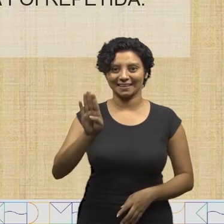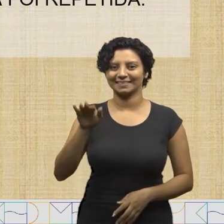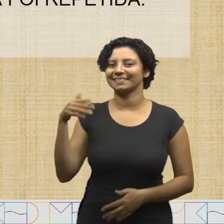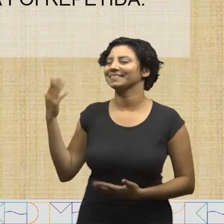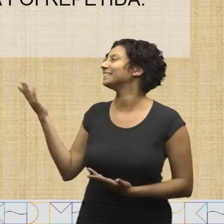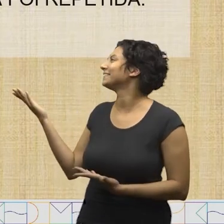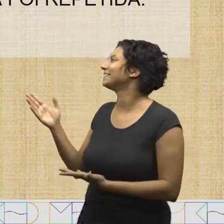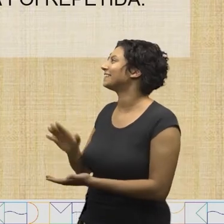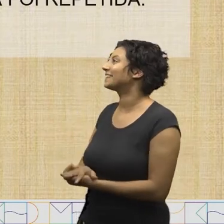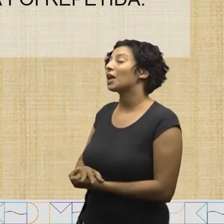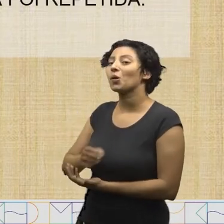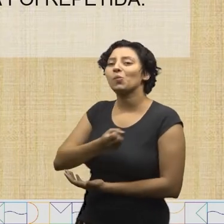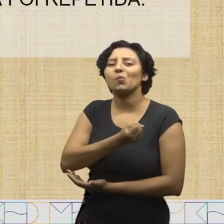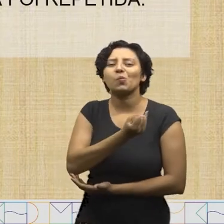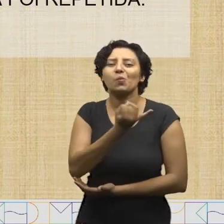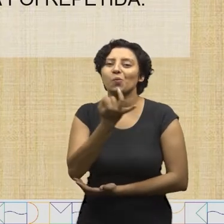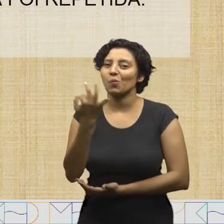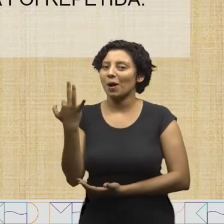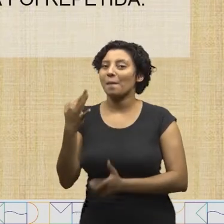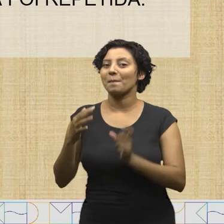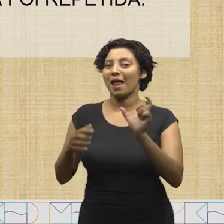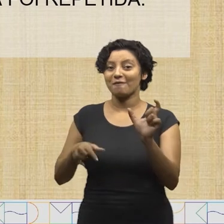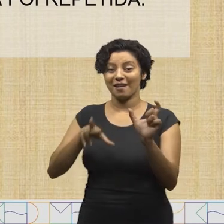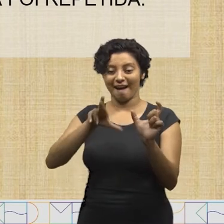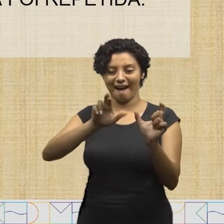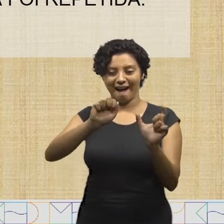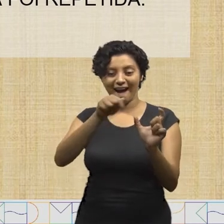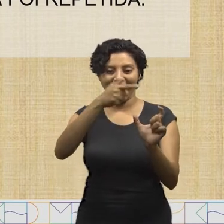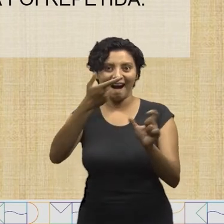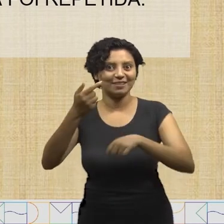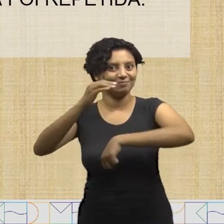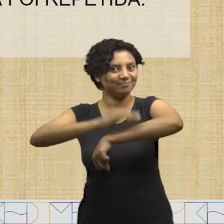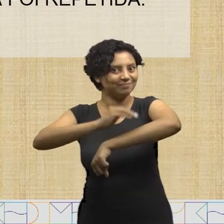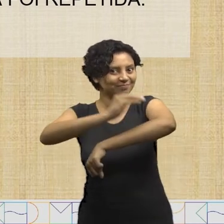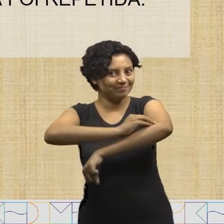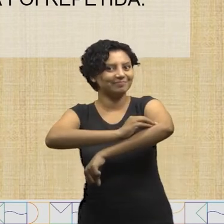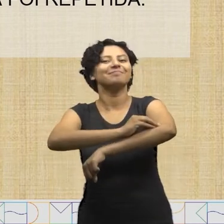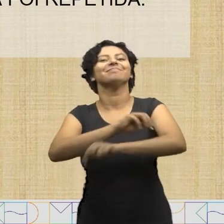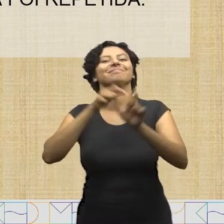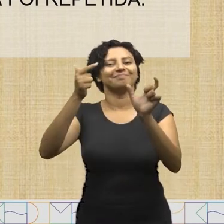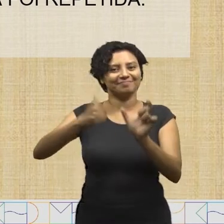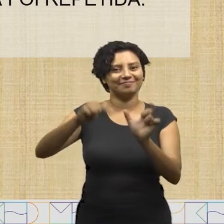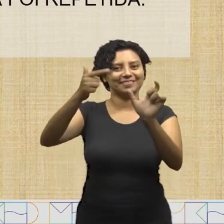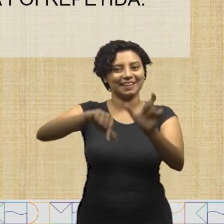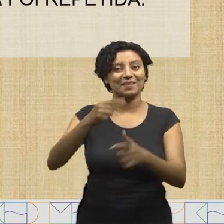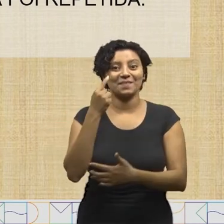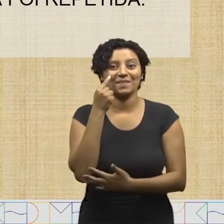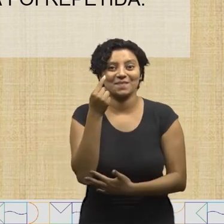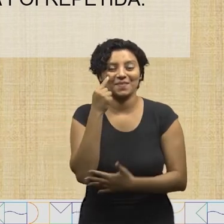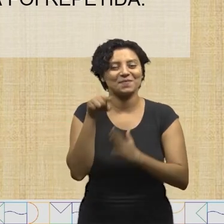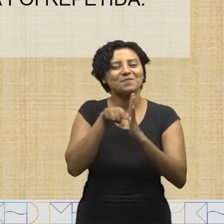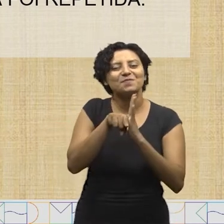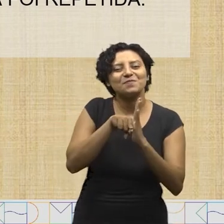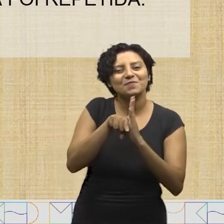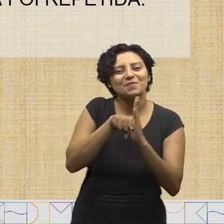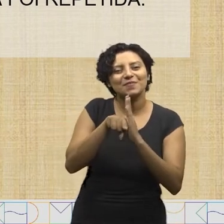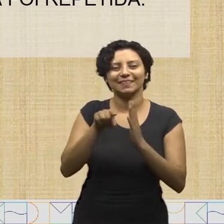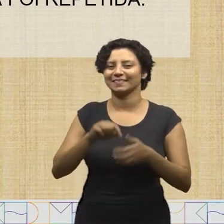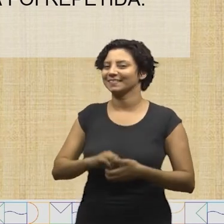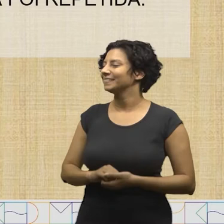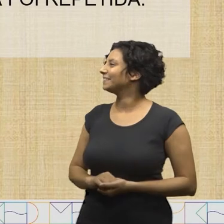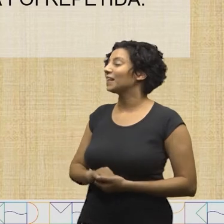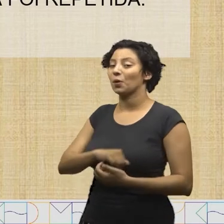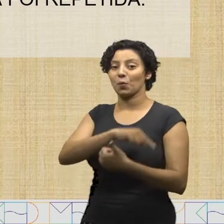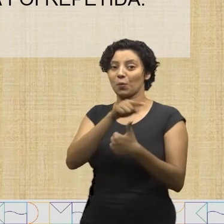Quantas vezes a palavra aranha foi repetida? Vamos lá? Investigar.